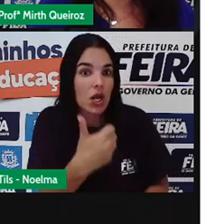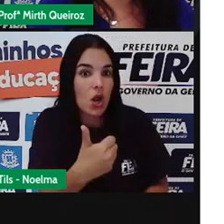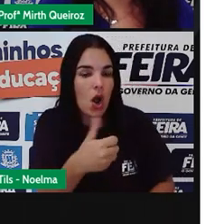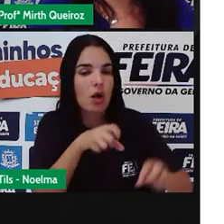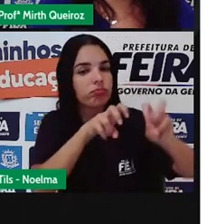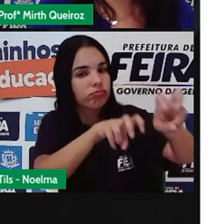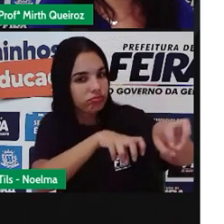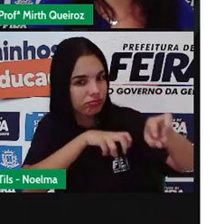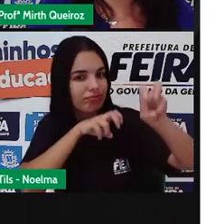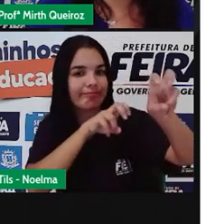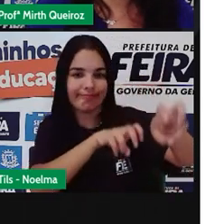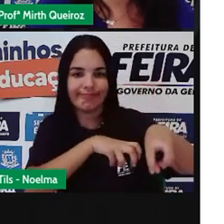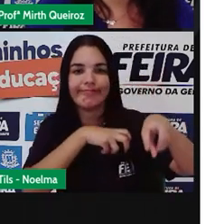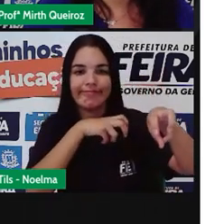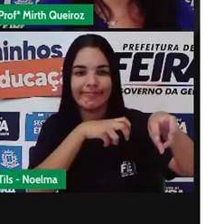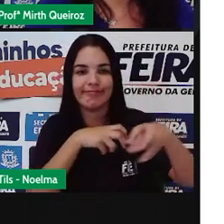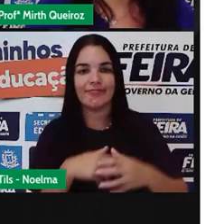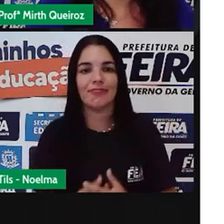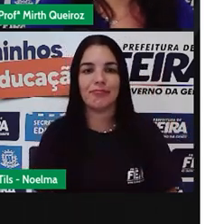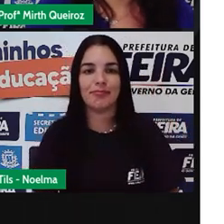a atividade agrícola.